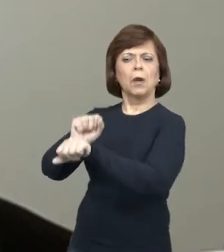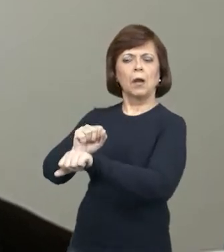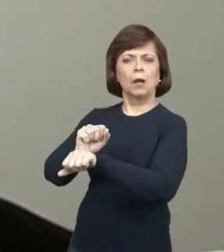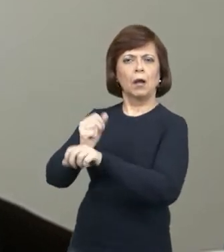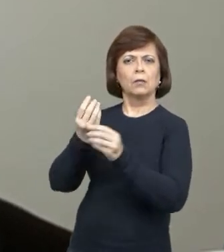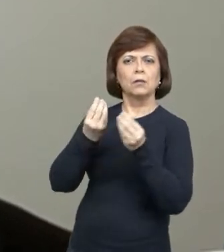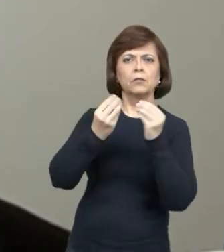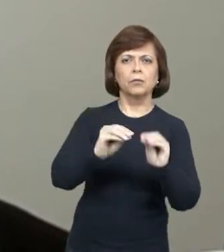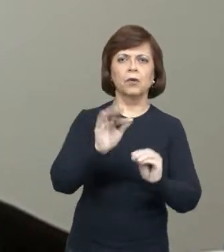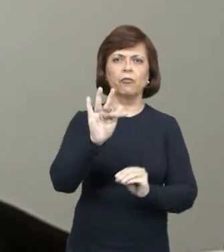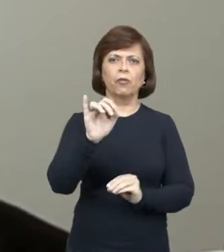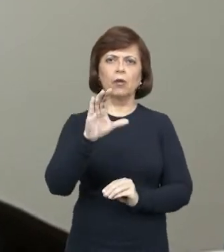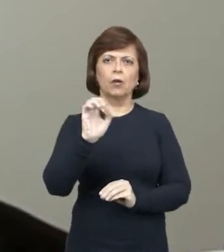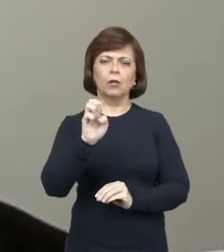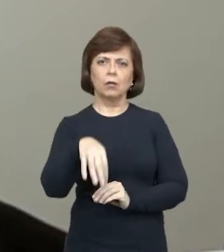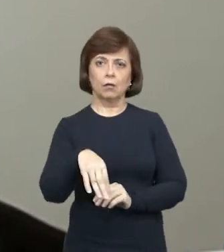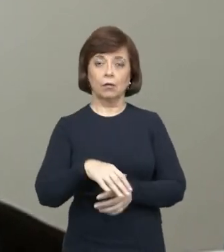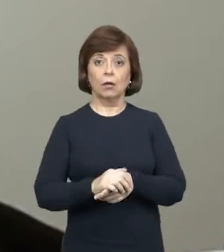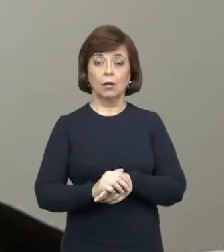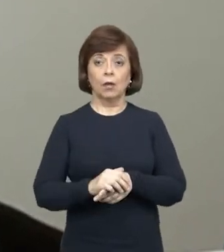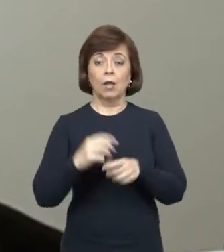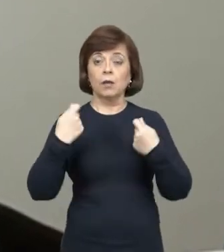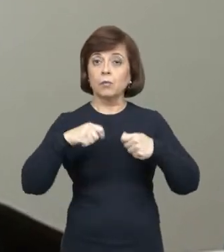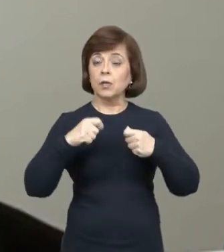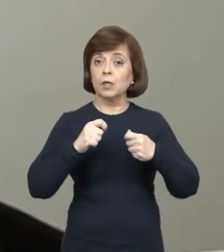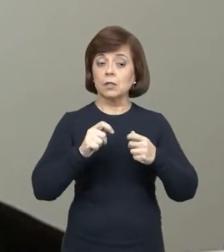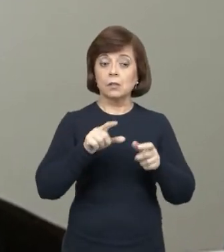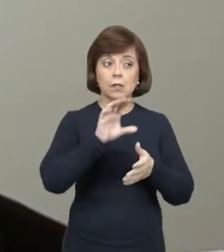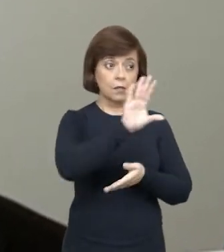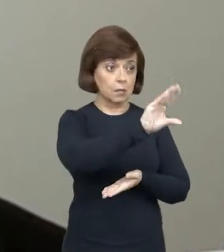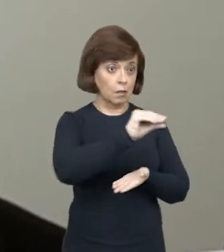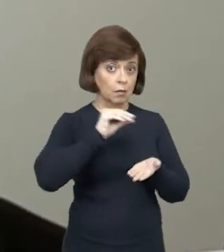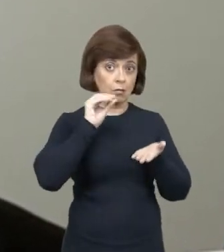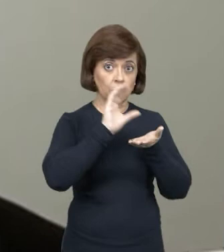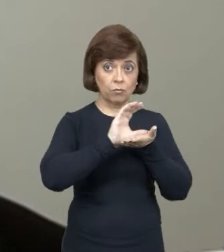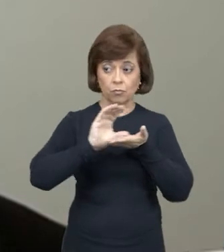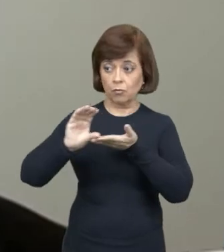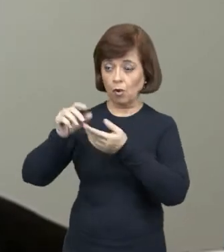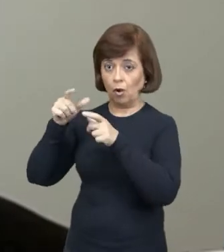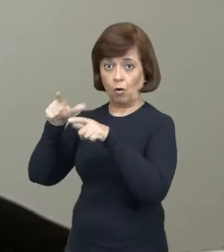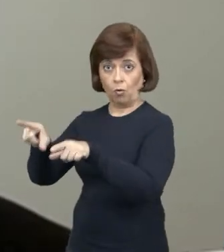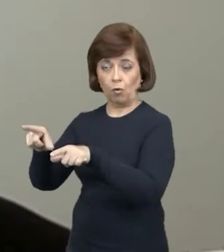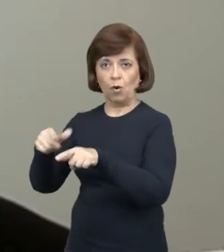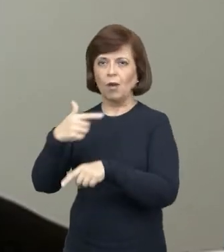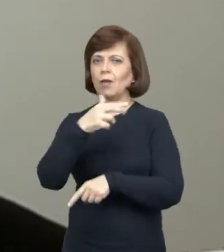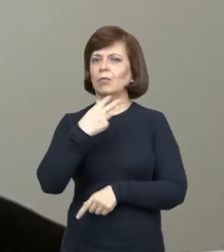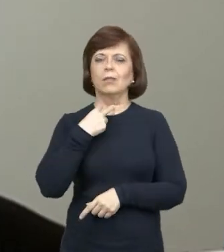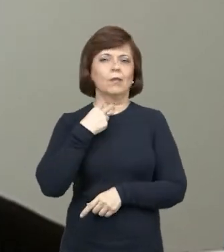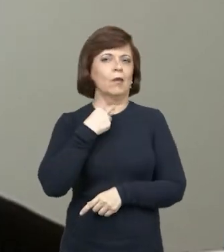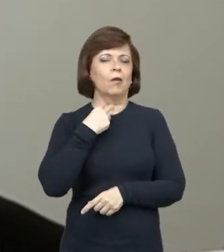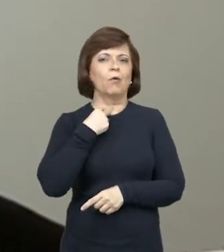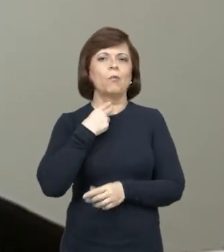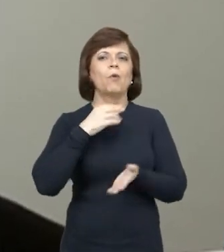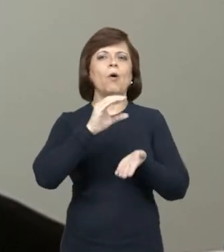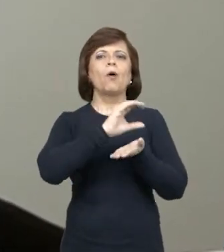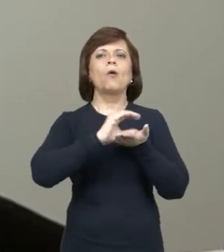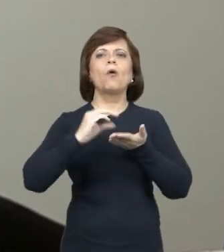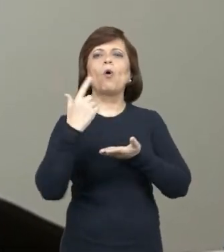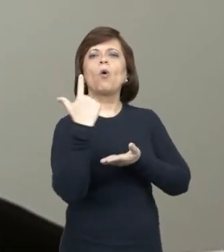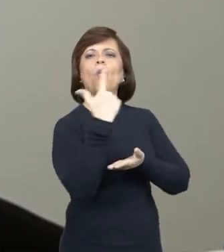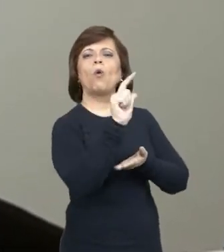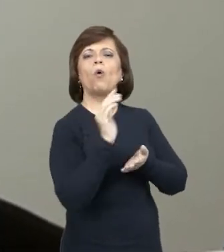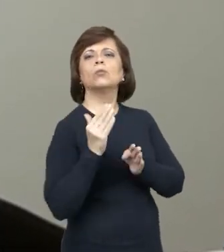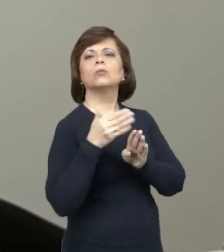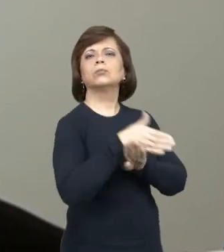e ainda mais que fossem destinados à sua finalidade, ou seja, não poderia haver contingenciamentos que comprometesse